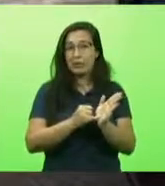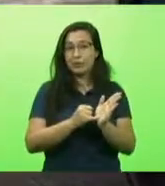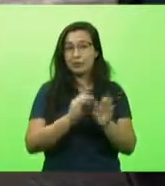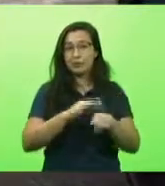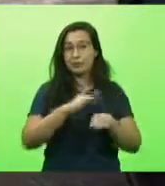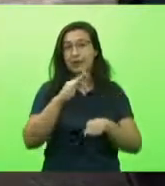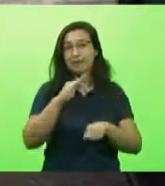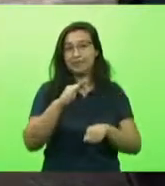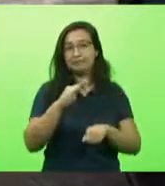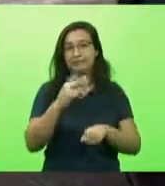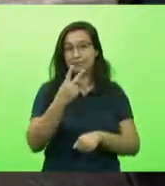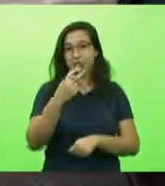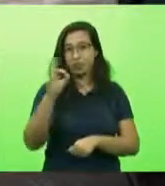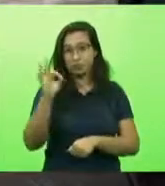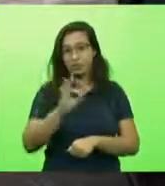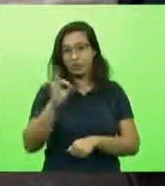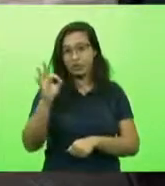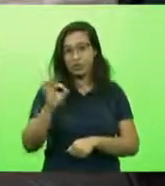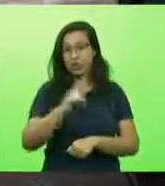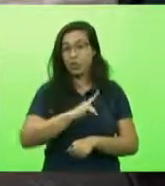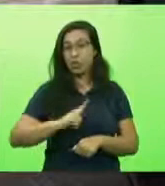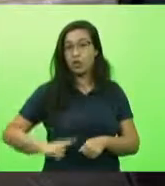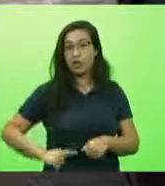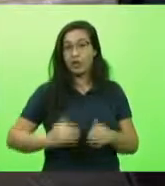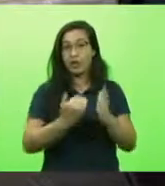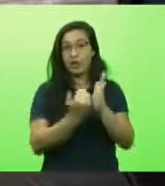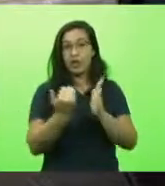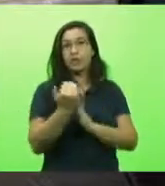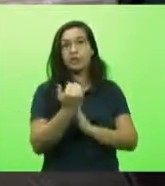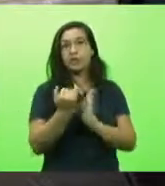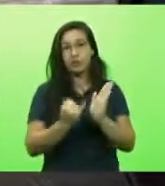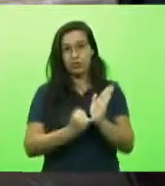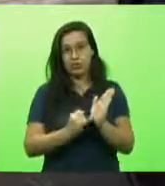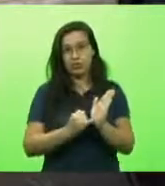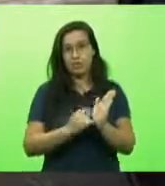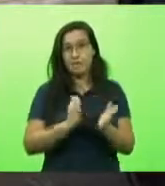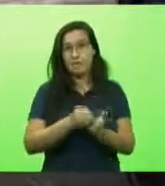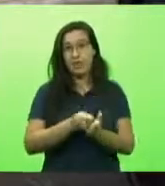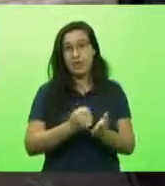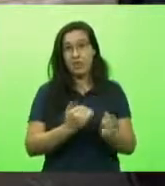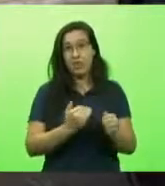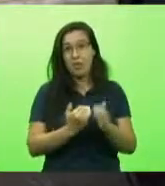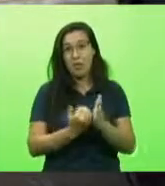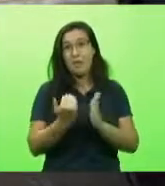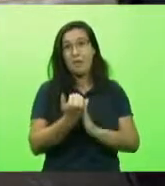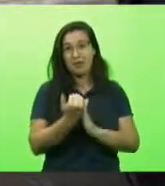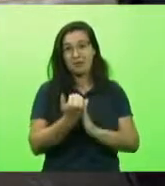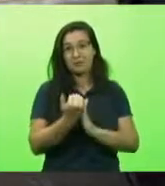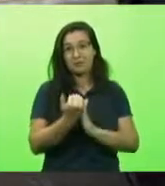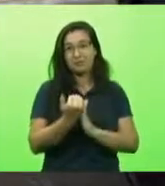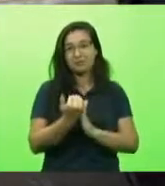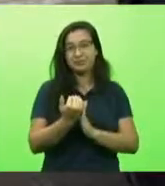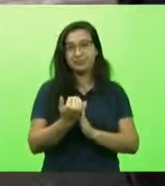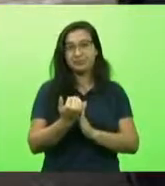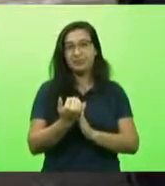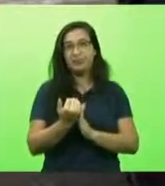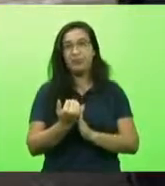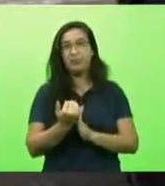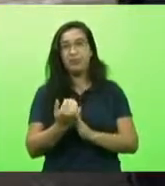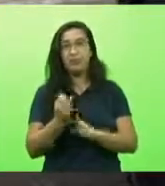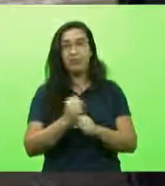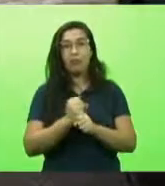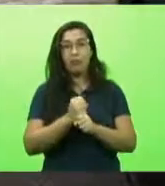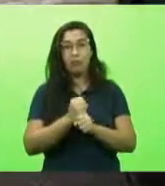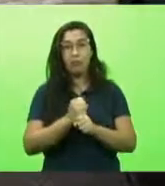O governo aumentou impostos. Nós pagamos mais impostos. Isso mesmo em um ano de crise. E ainda a